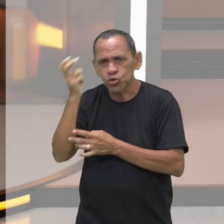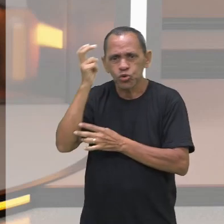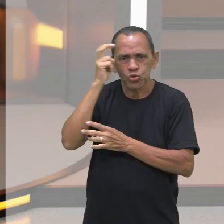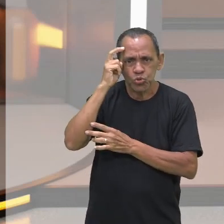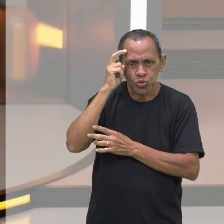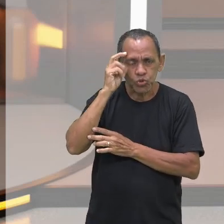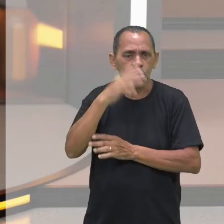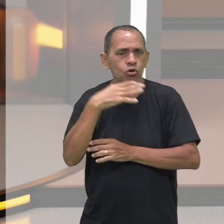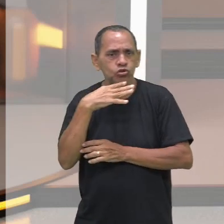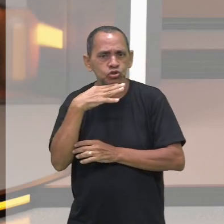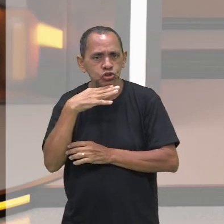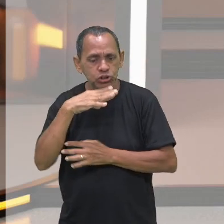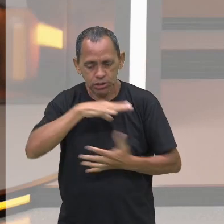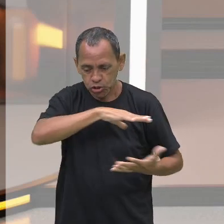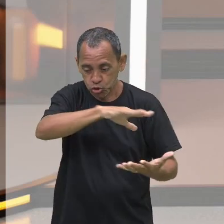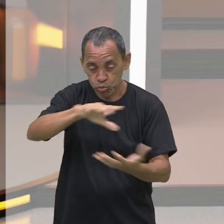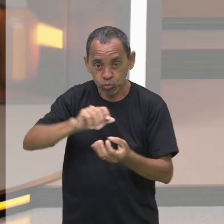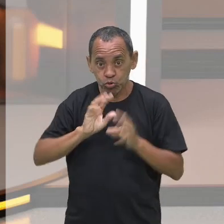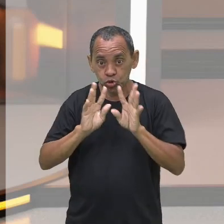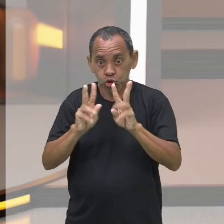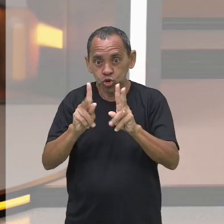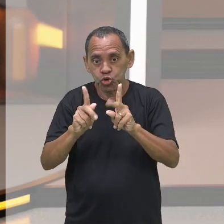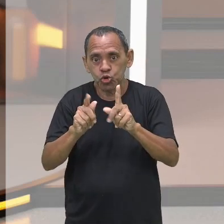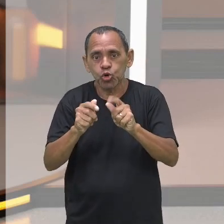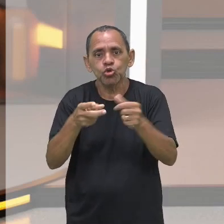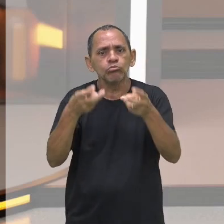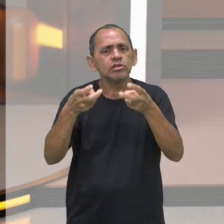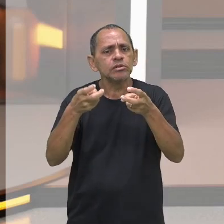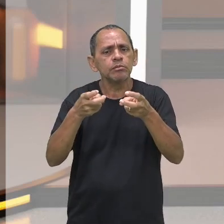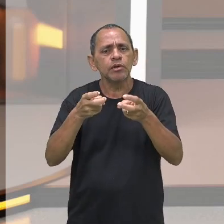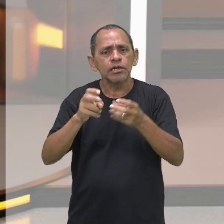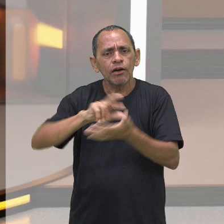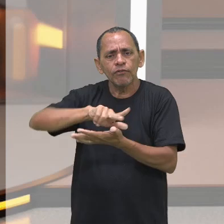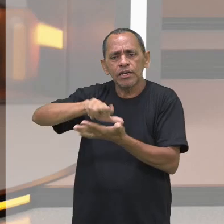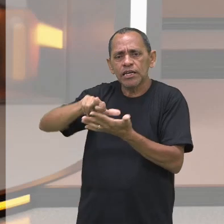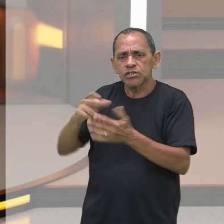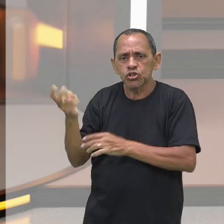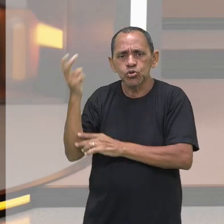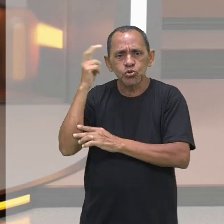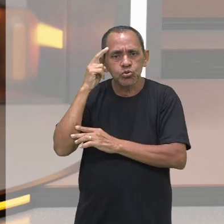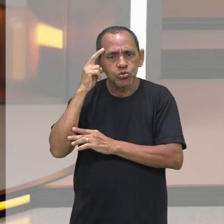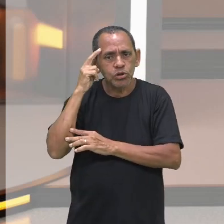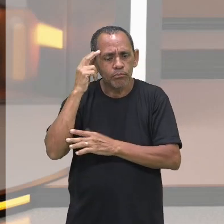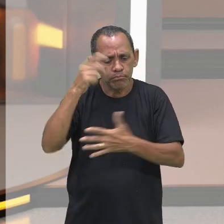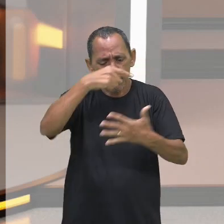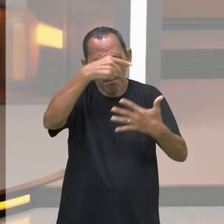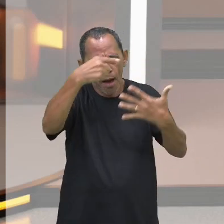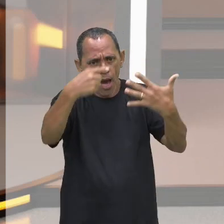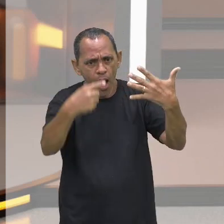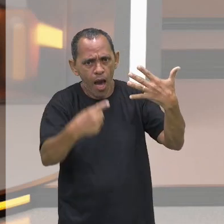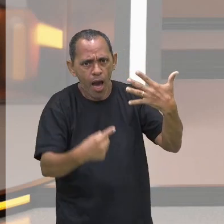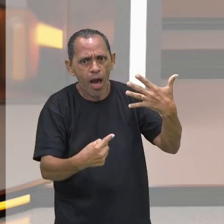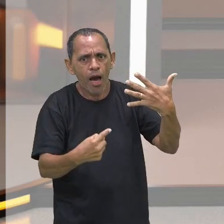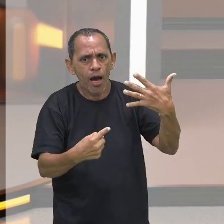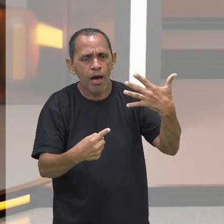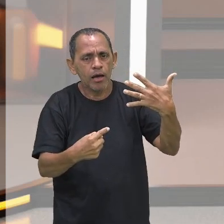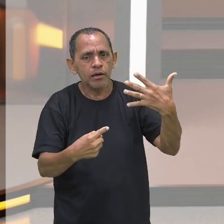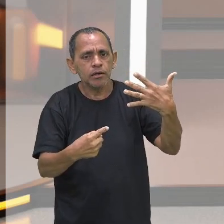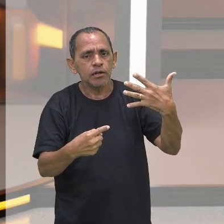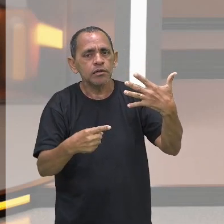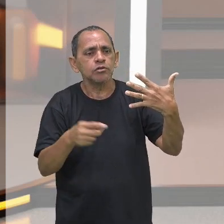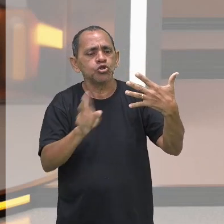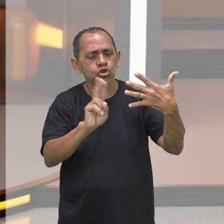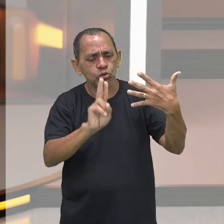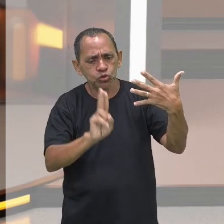percebemos que há sim a diversidade cultural. Outro ponto muito importante quando se fala em